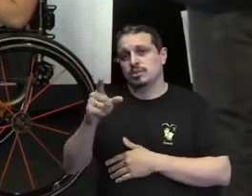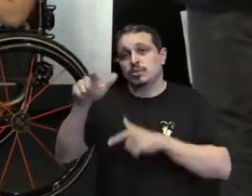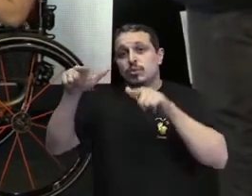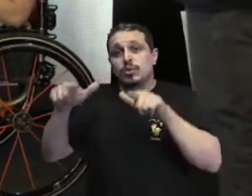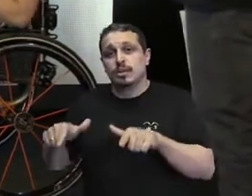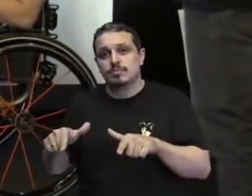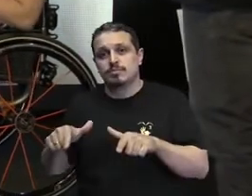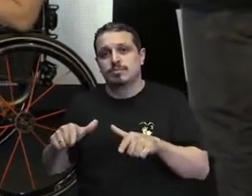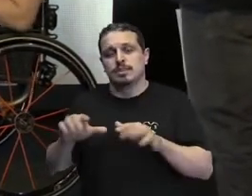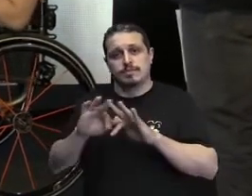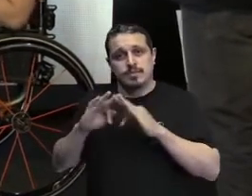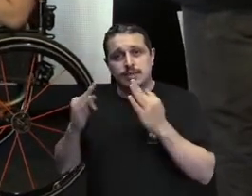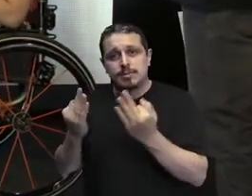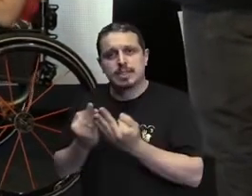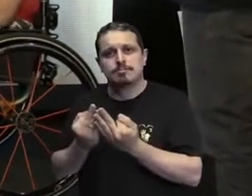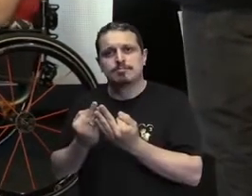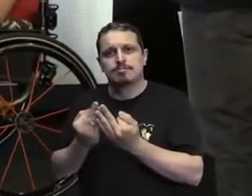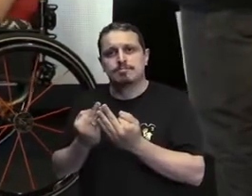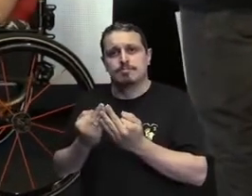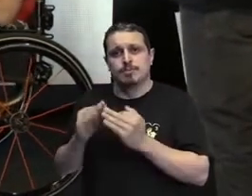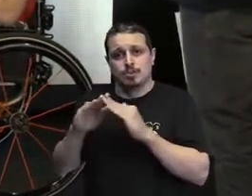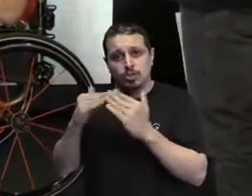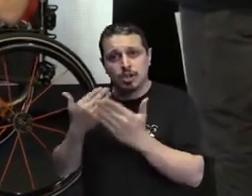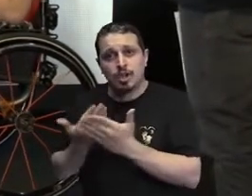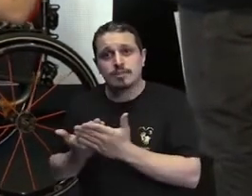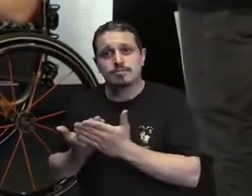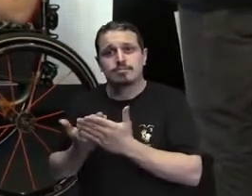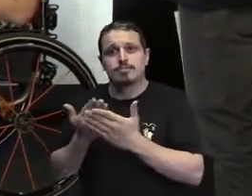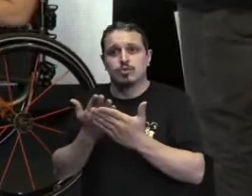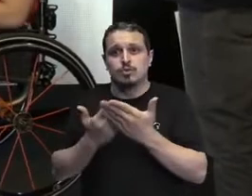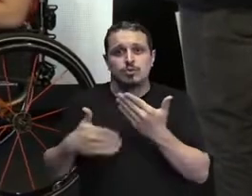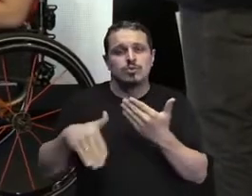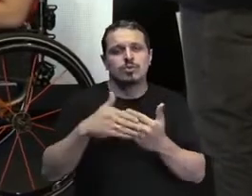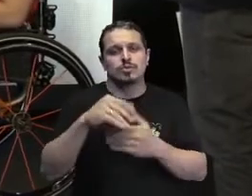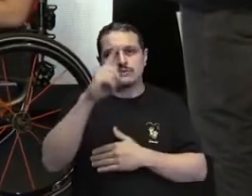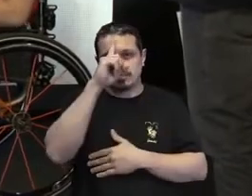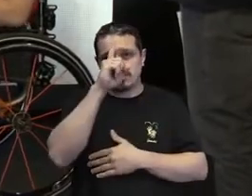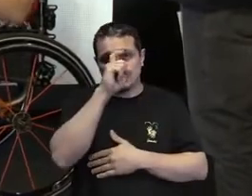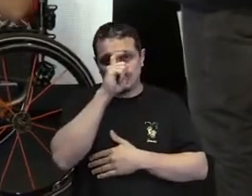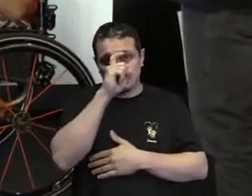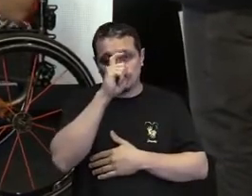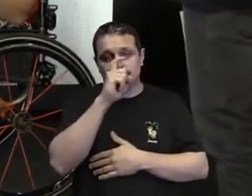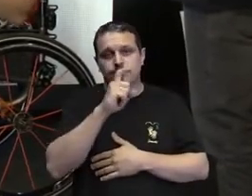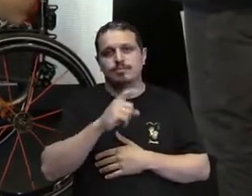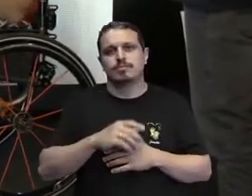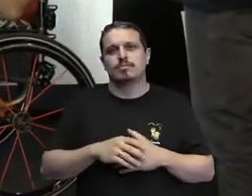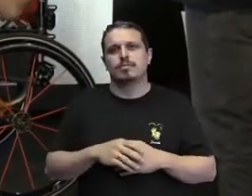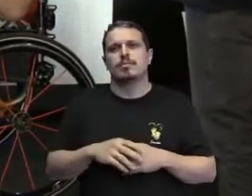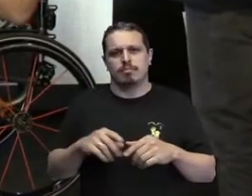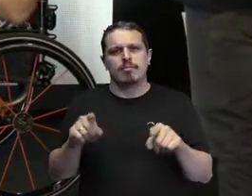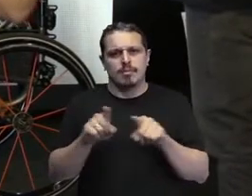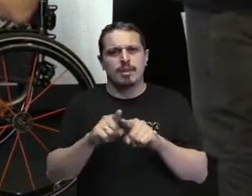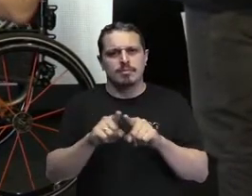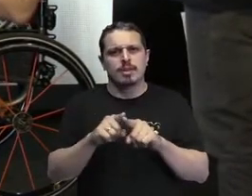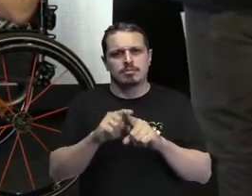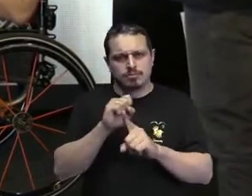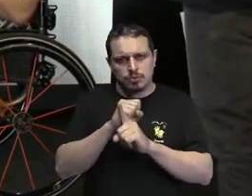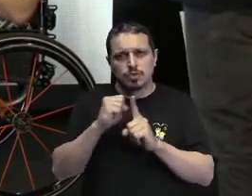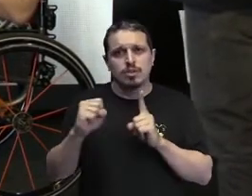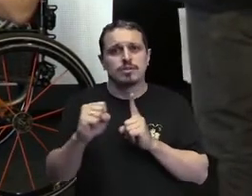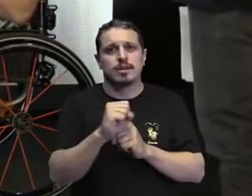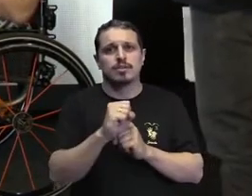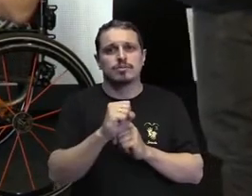família, é a escola, é a igreja, é a sociedade. A forma como o outro encara a nossa